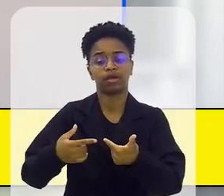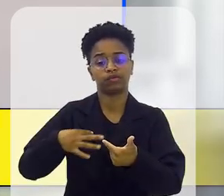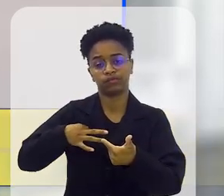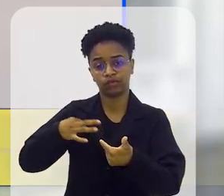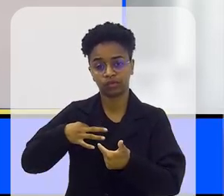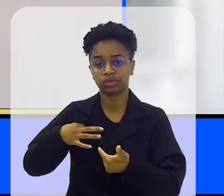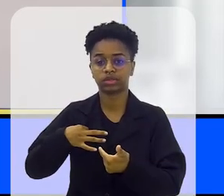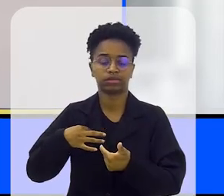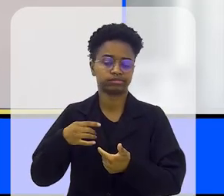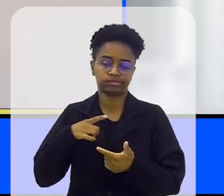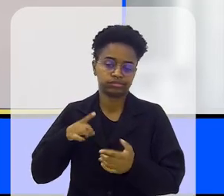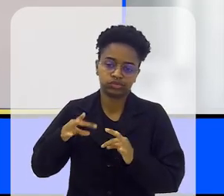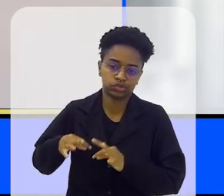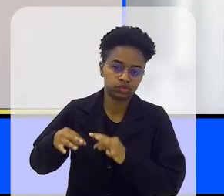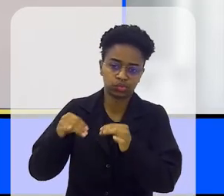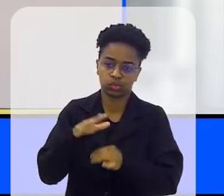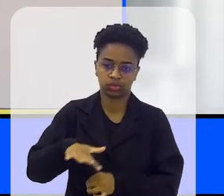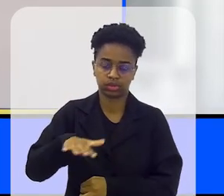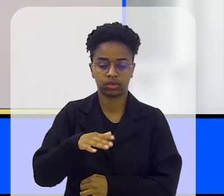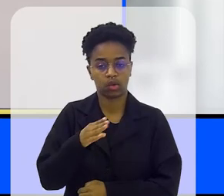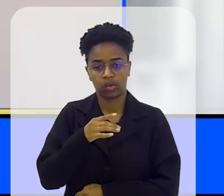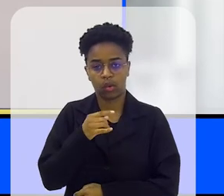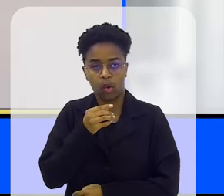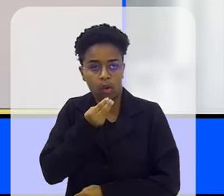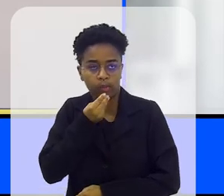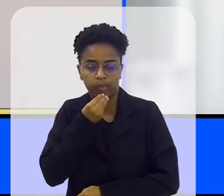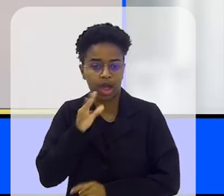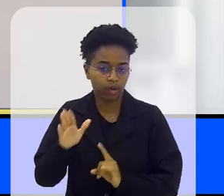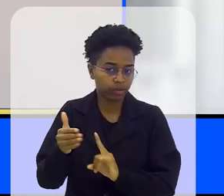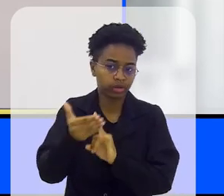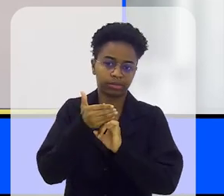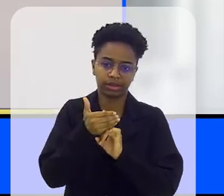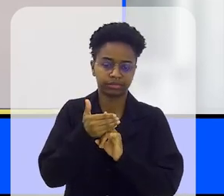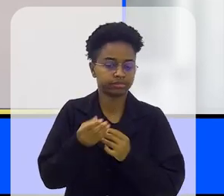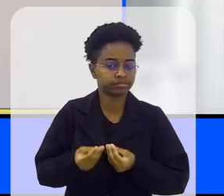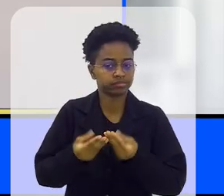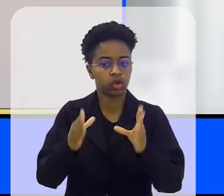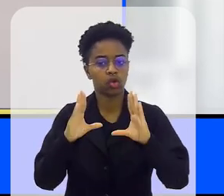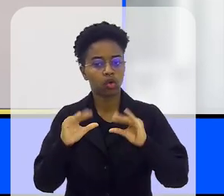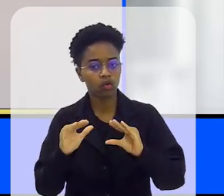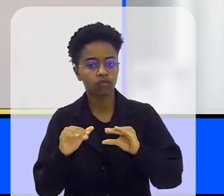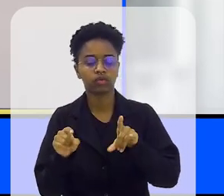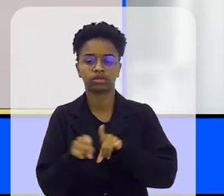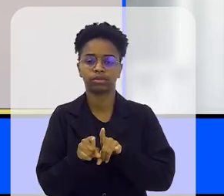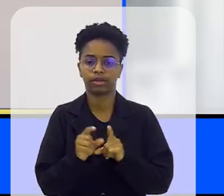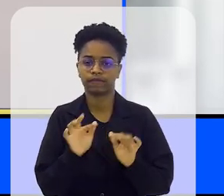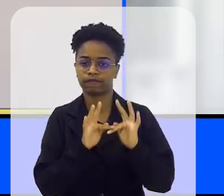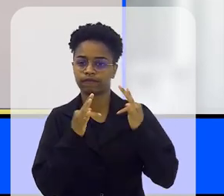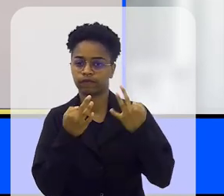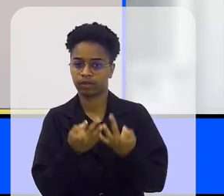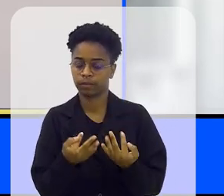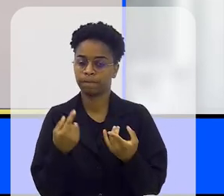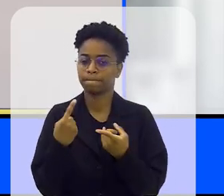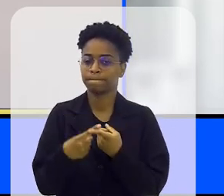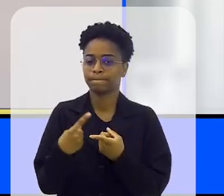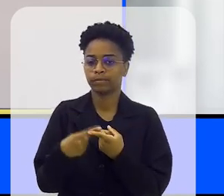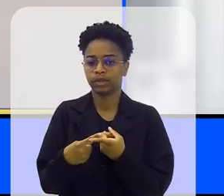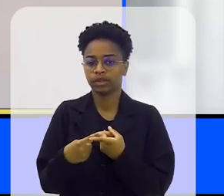com câncer é nítido, claro, e vem de todos os lados. O acolhimento, sem dúvida nenhuma, traz um conforto e uma tranquilidade para a família